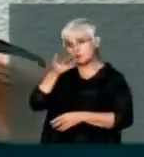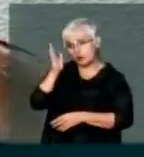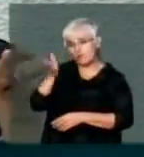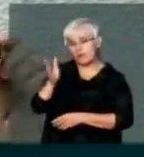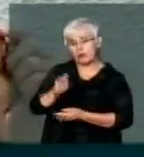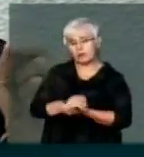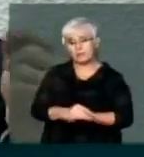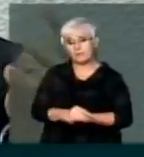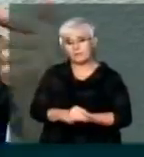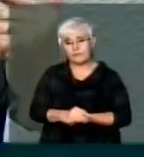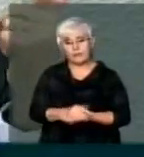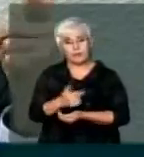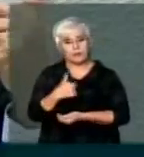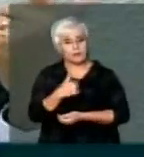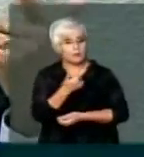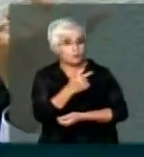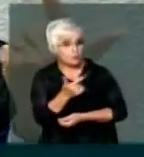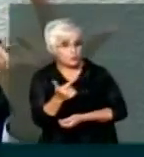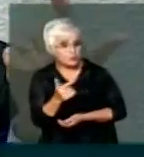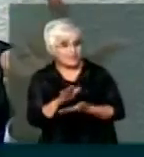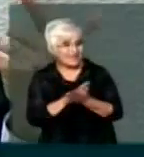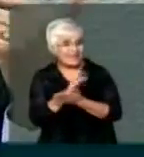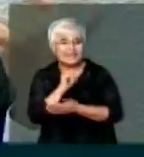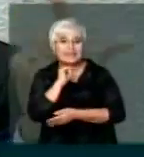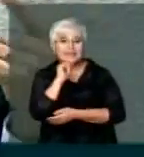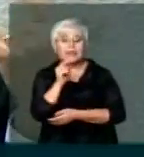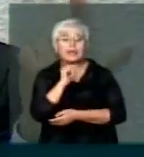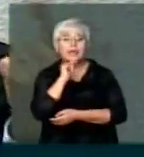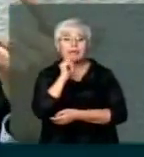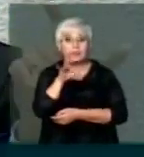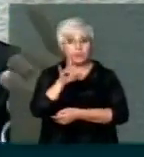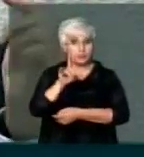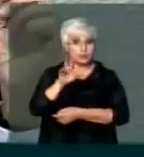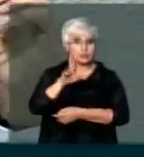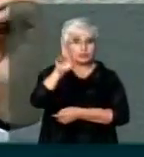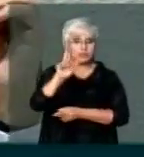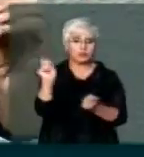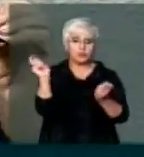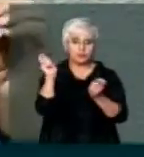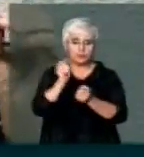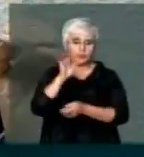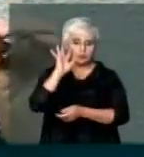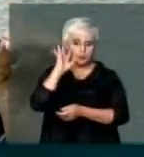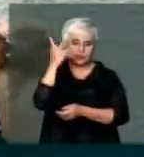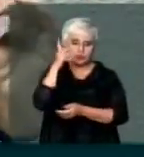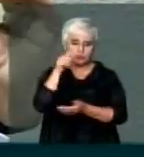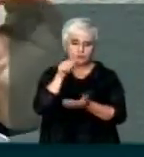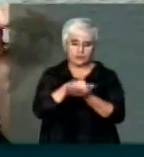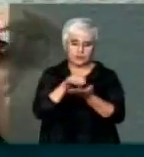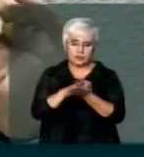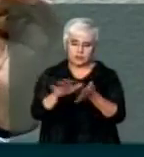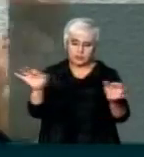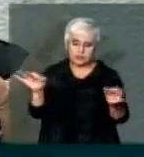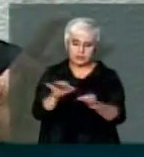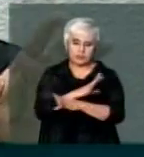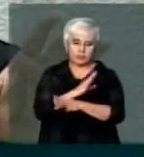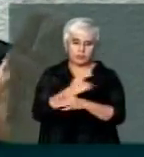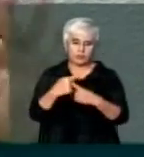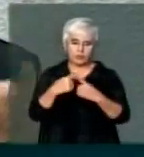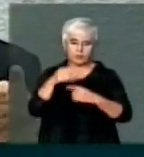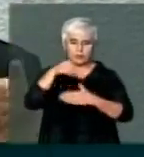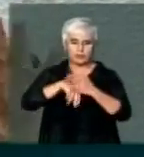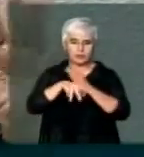não tenho, eu não tinha, aliás, diretor nenhum pode fechar o negócio, as decisões, deputado, na Petrobras são